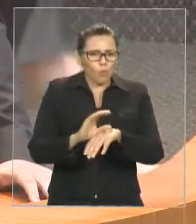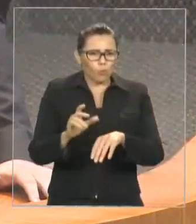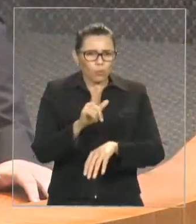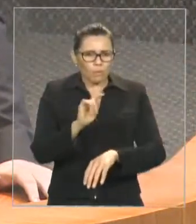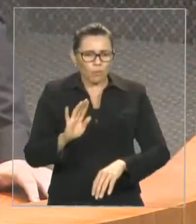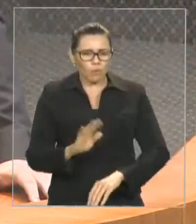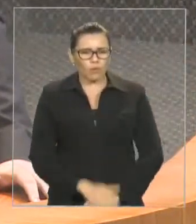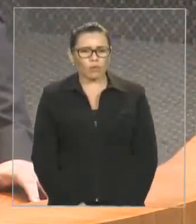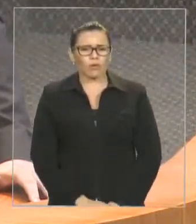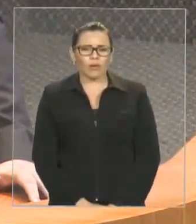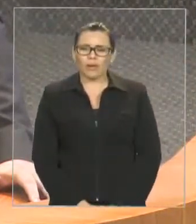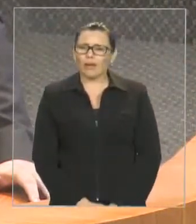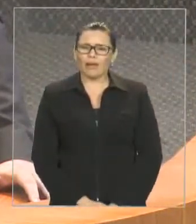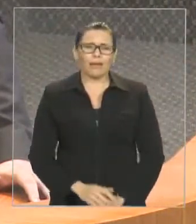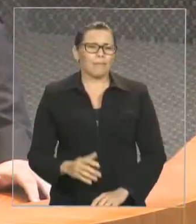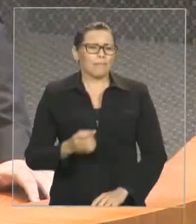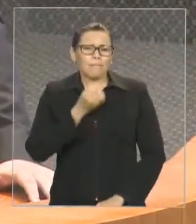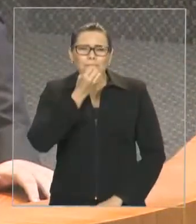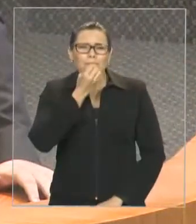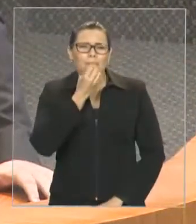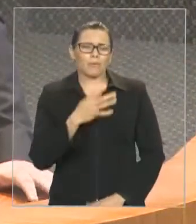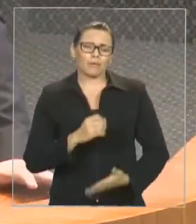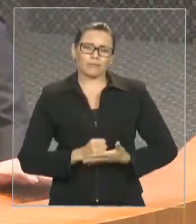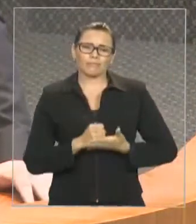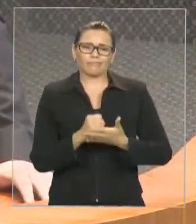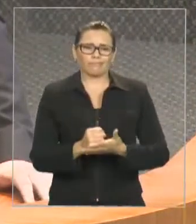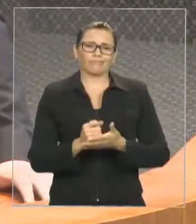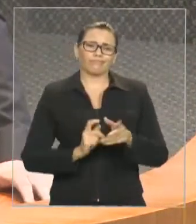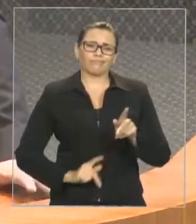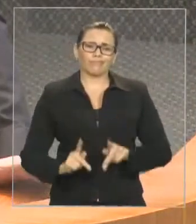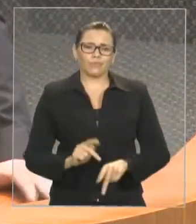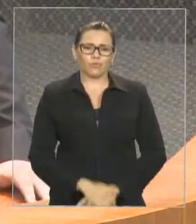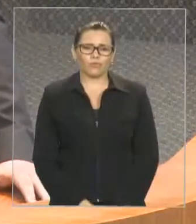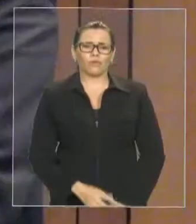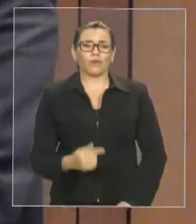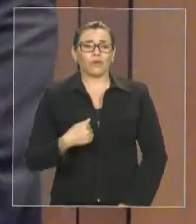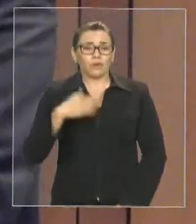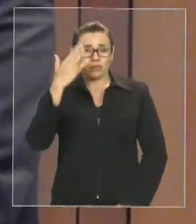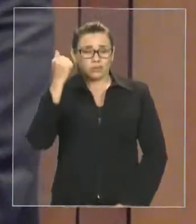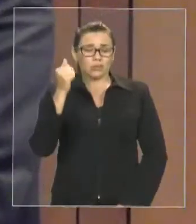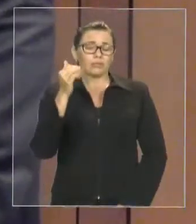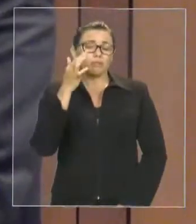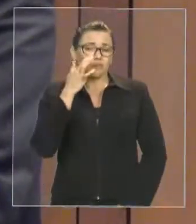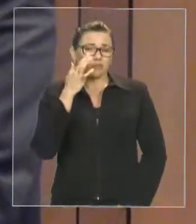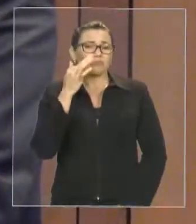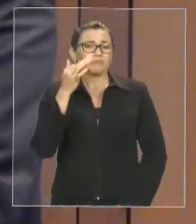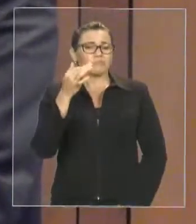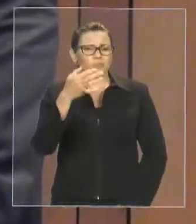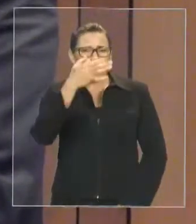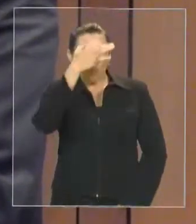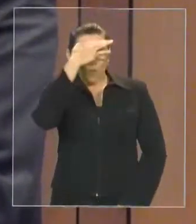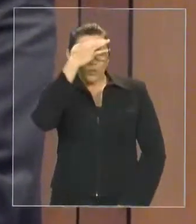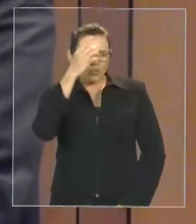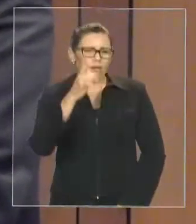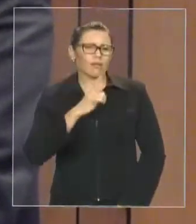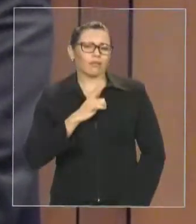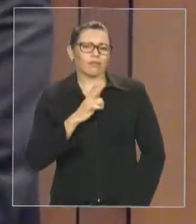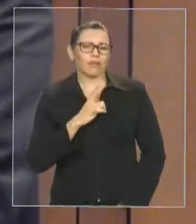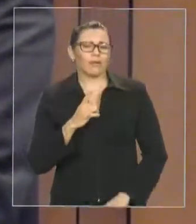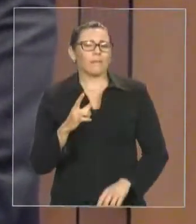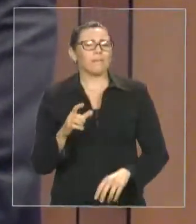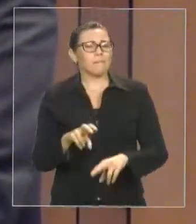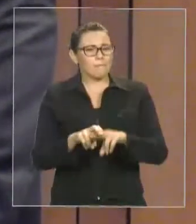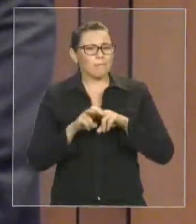meritocracia. E eu tenho certeza que o governador Flávio Dino sabe disso. E é por isso que está abrindo e oferecendo essas vagas de